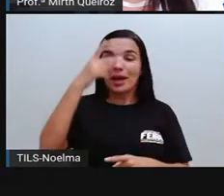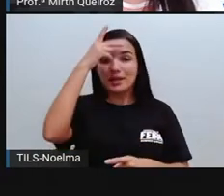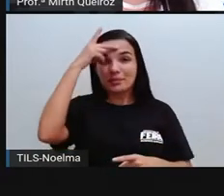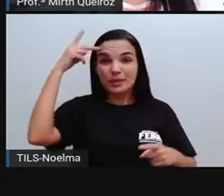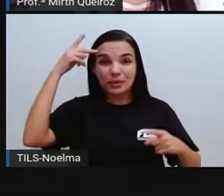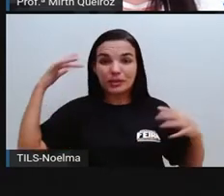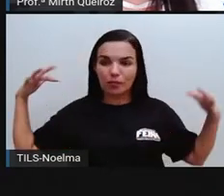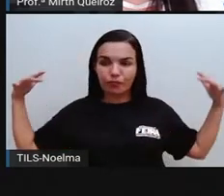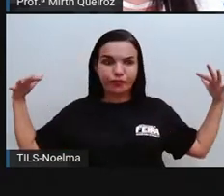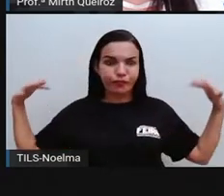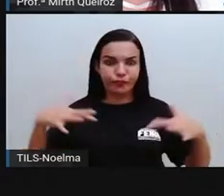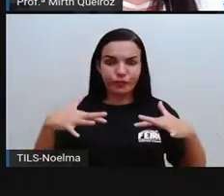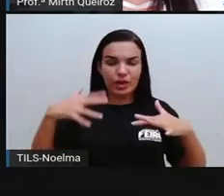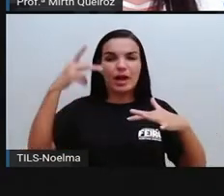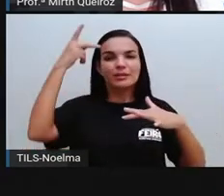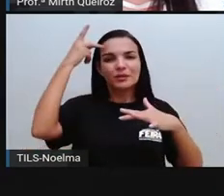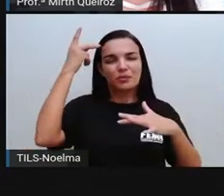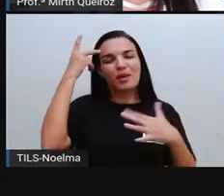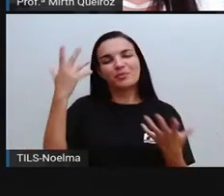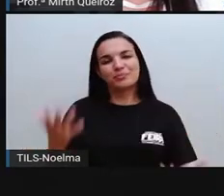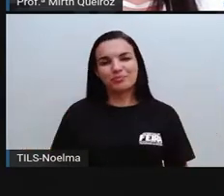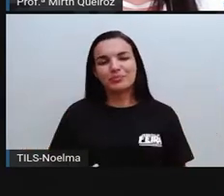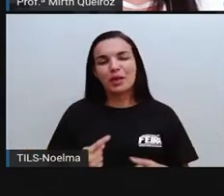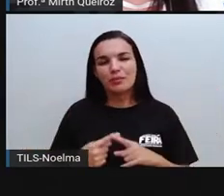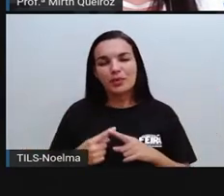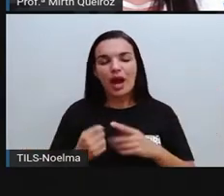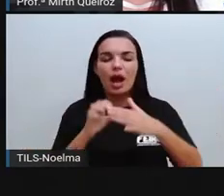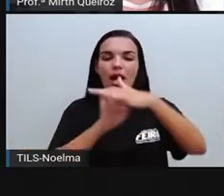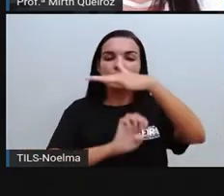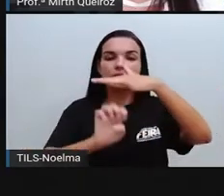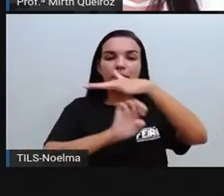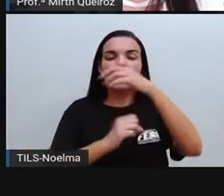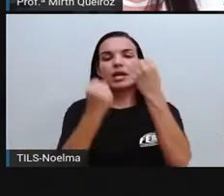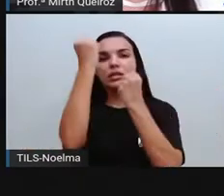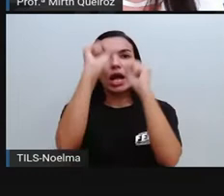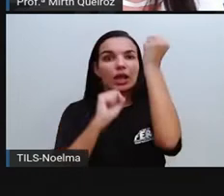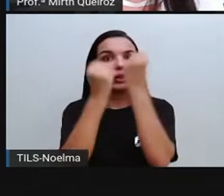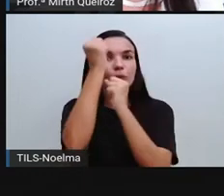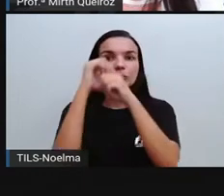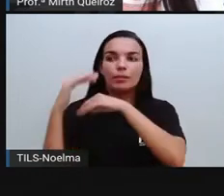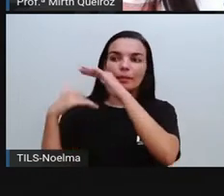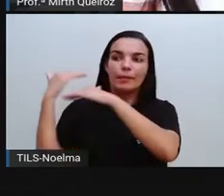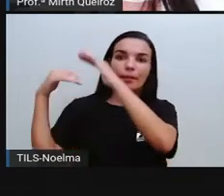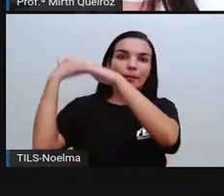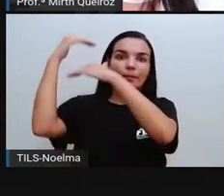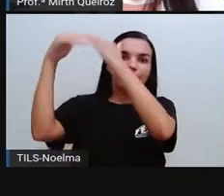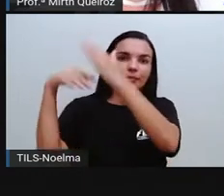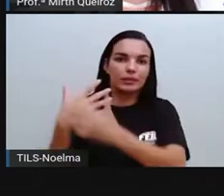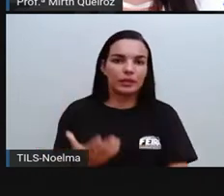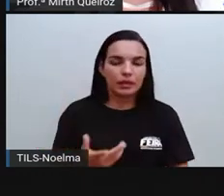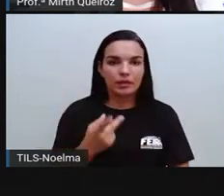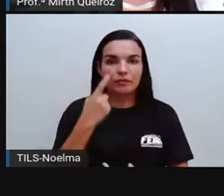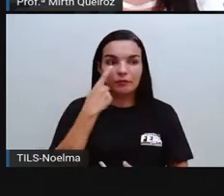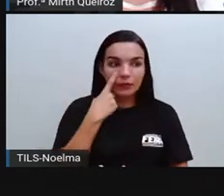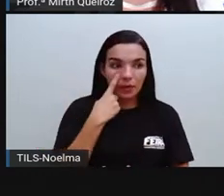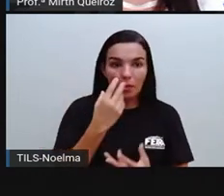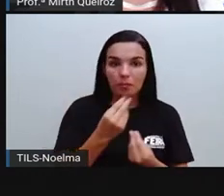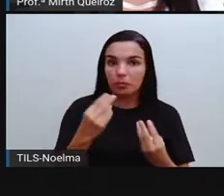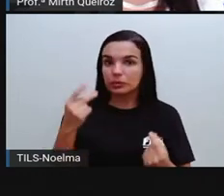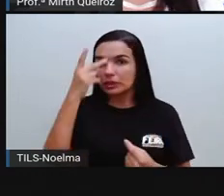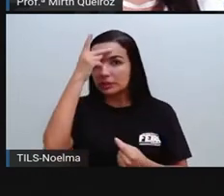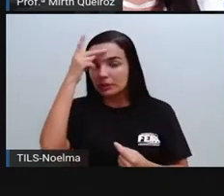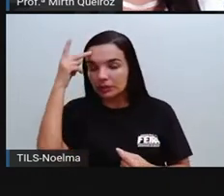como houve a instalação dessas indústrias, o desenvolvimento industrial ficou bem mais evidente na